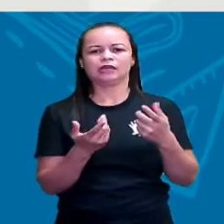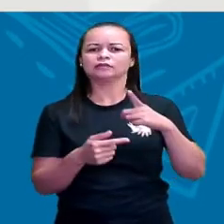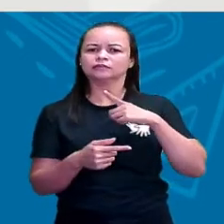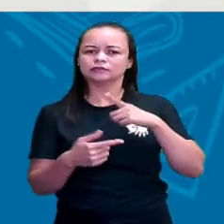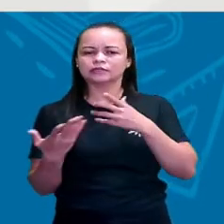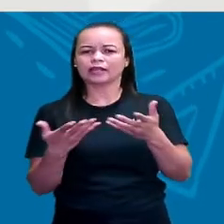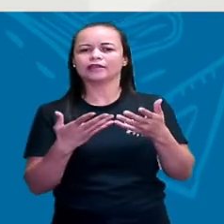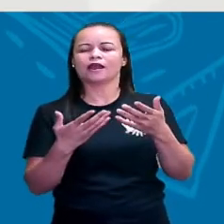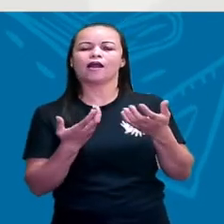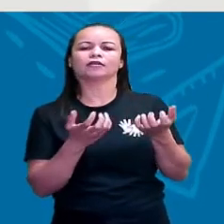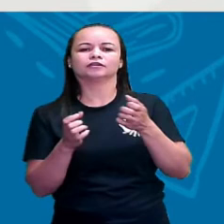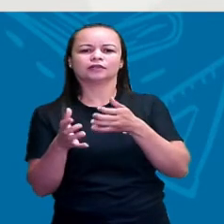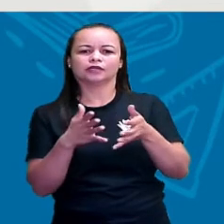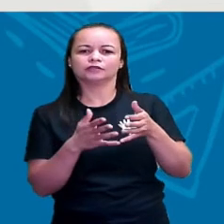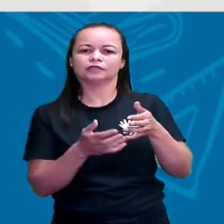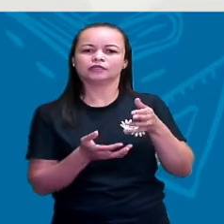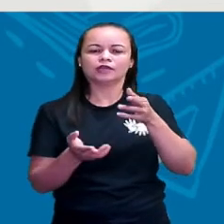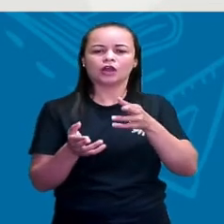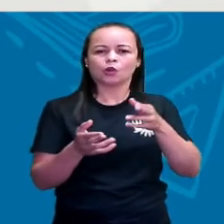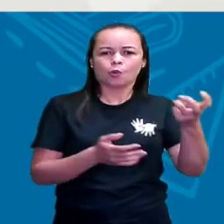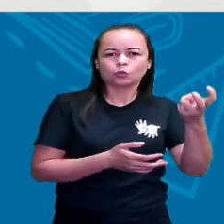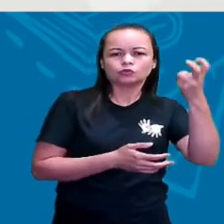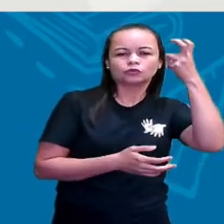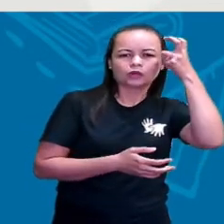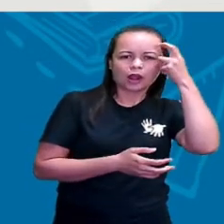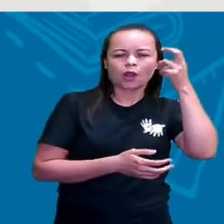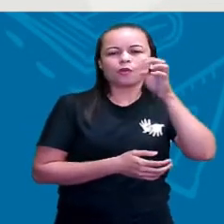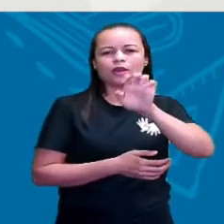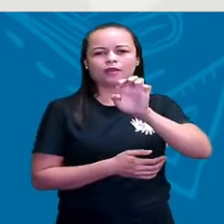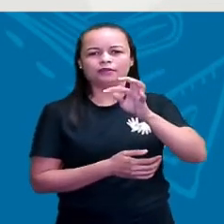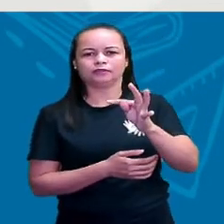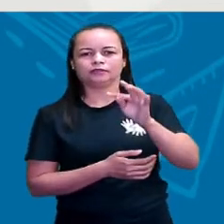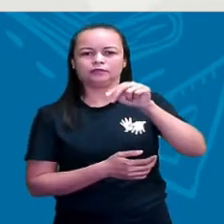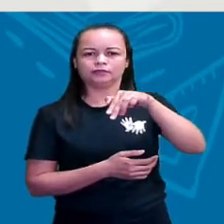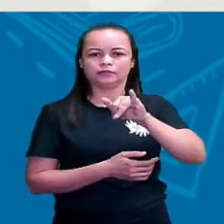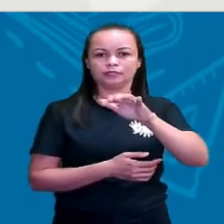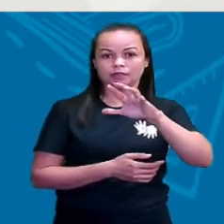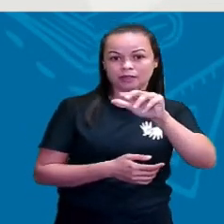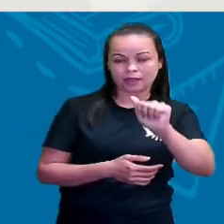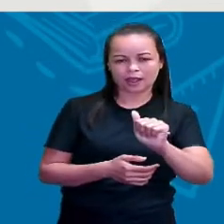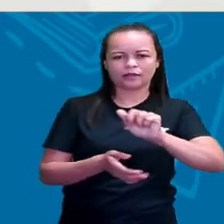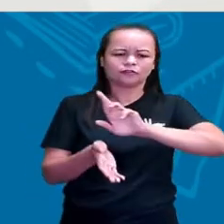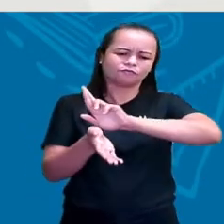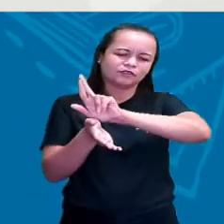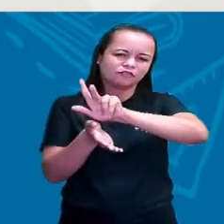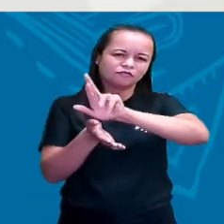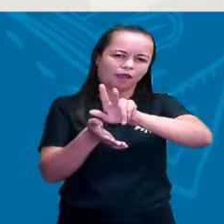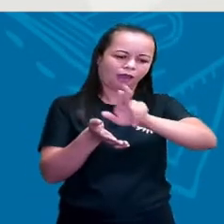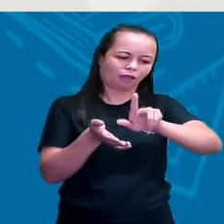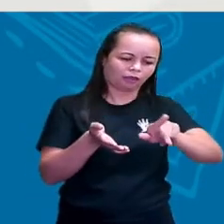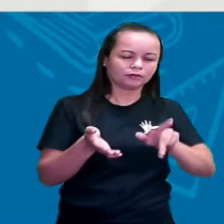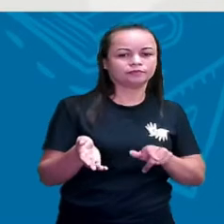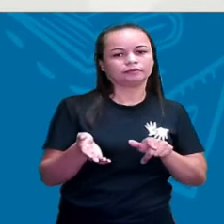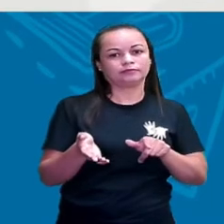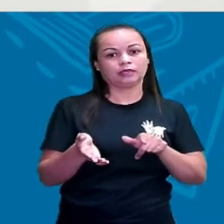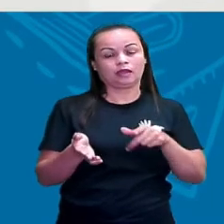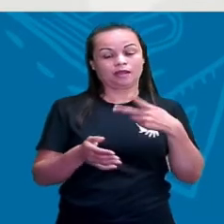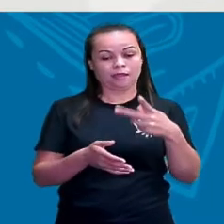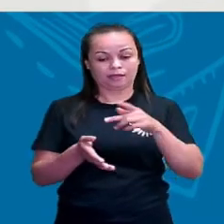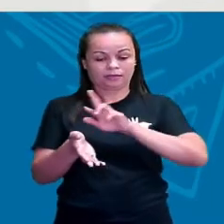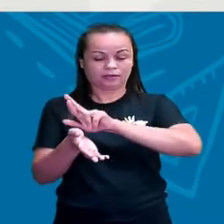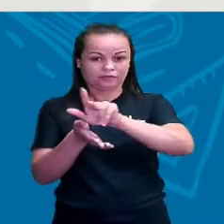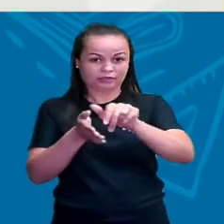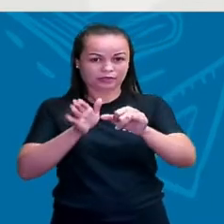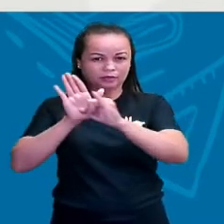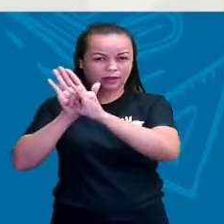étnicas, as identidades culturais. E aí, a gente tem essa diversidade. E essa diversidade de